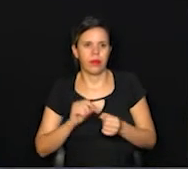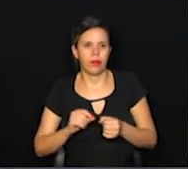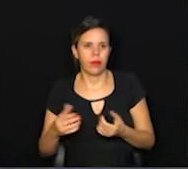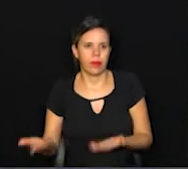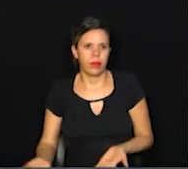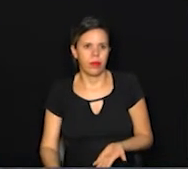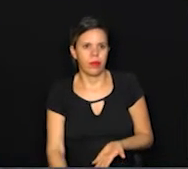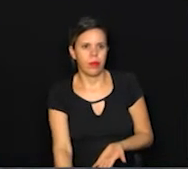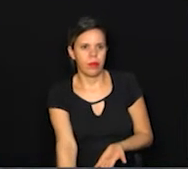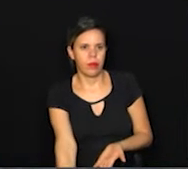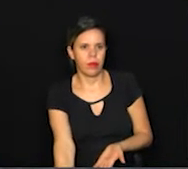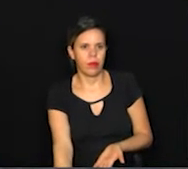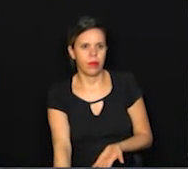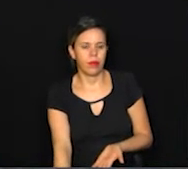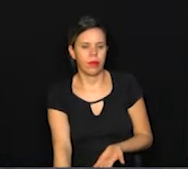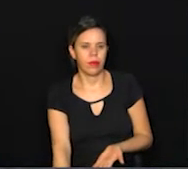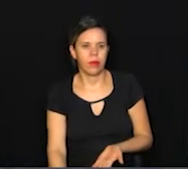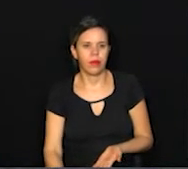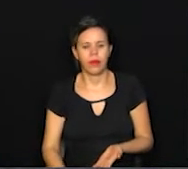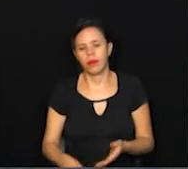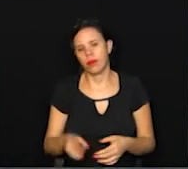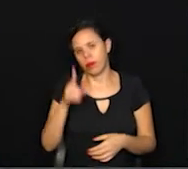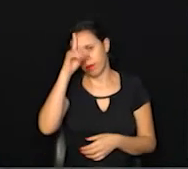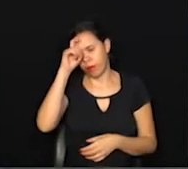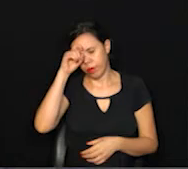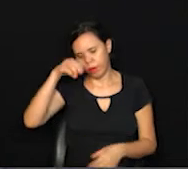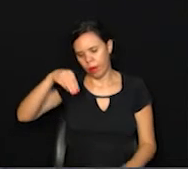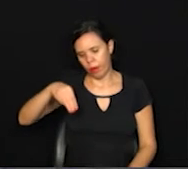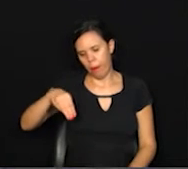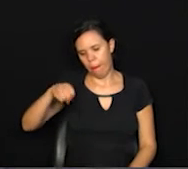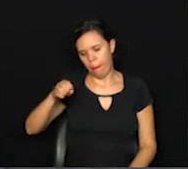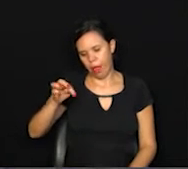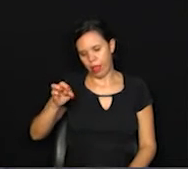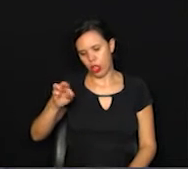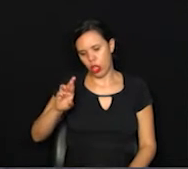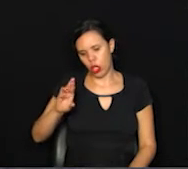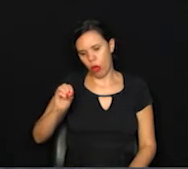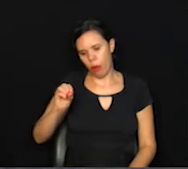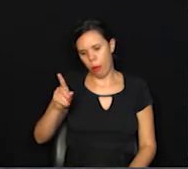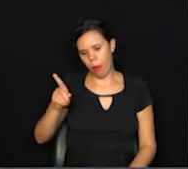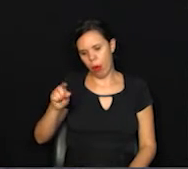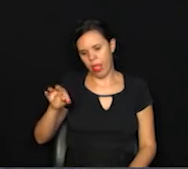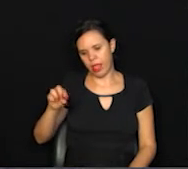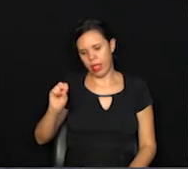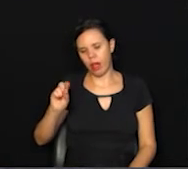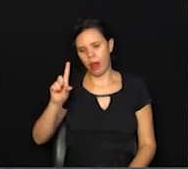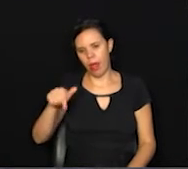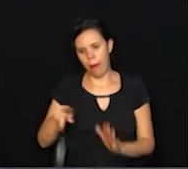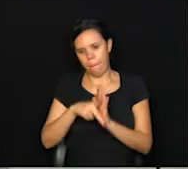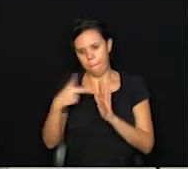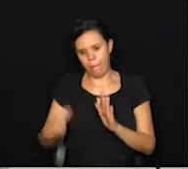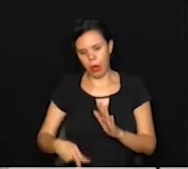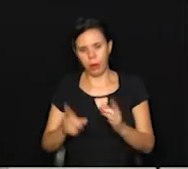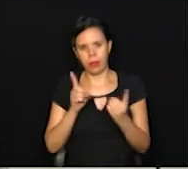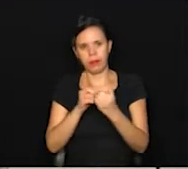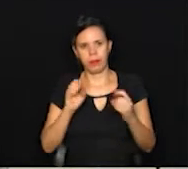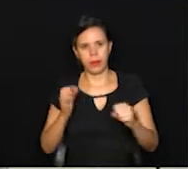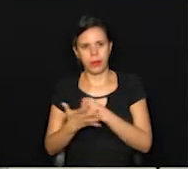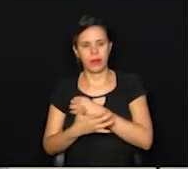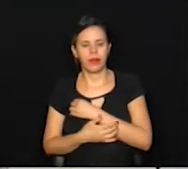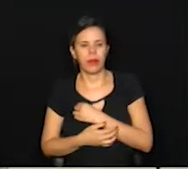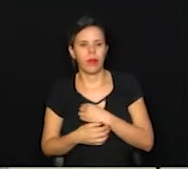no Hospital Metropolitano, que hoje é uma unidade para atendimento de Covid. Quero, nesse momento, fazer aqui